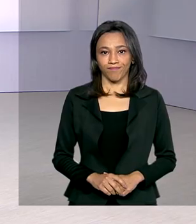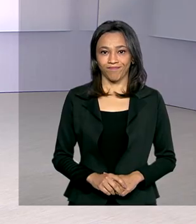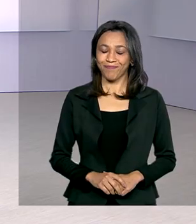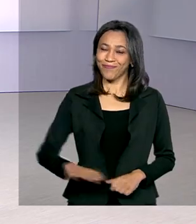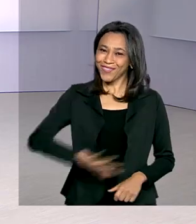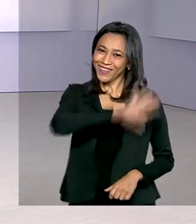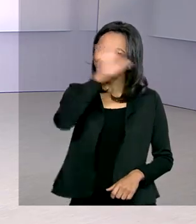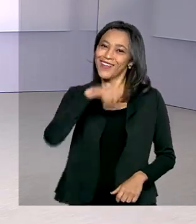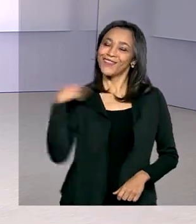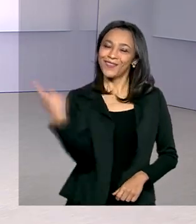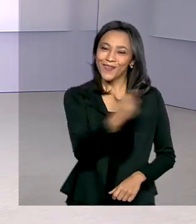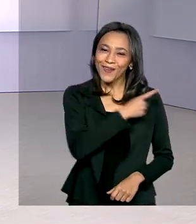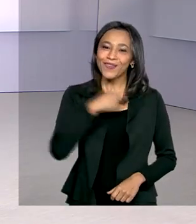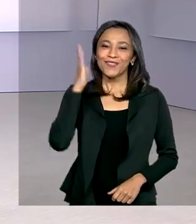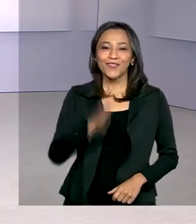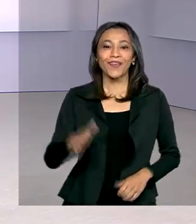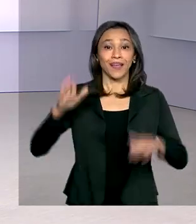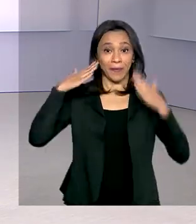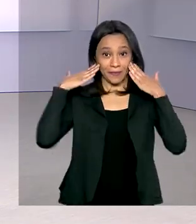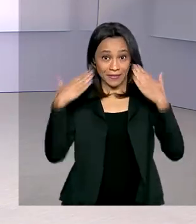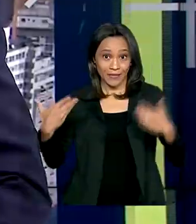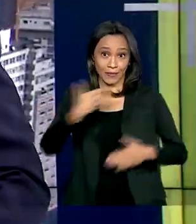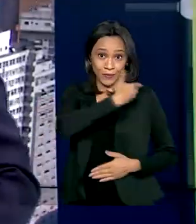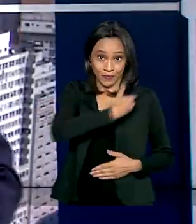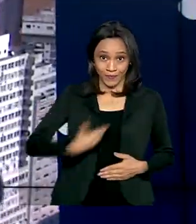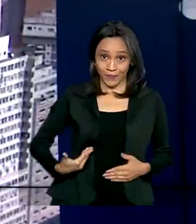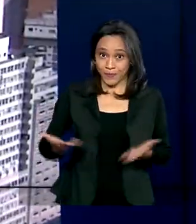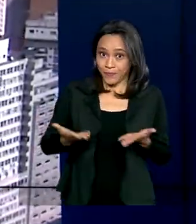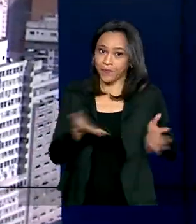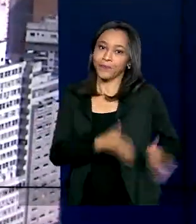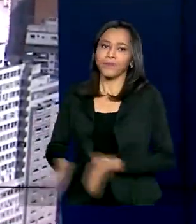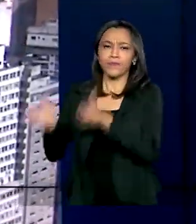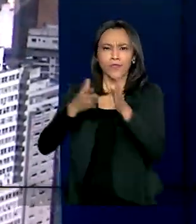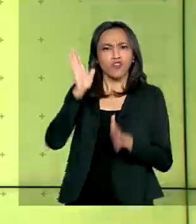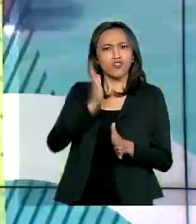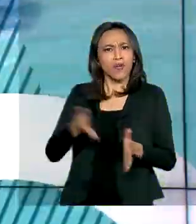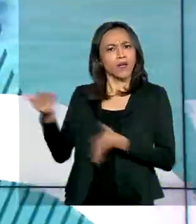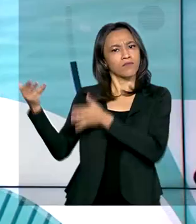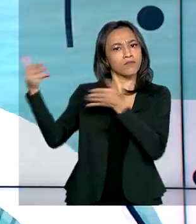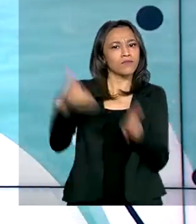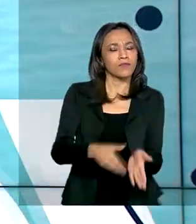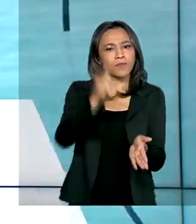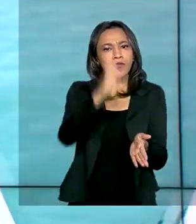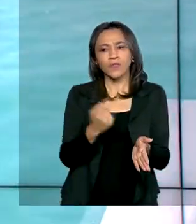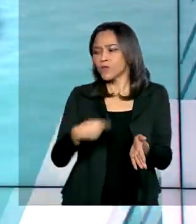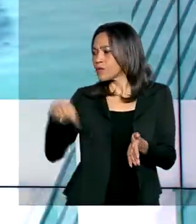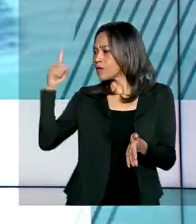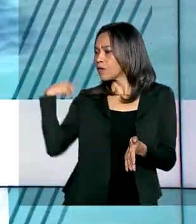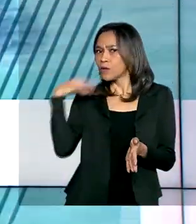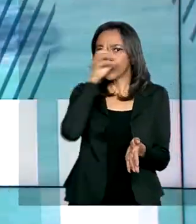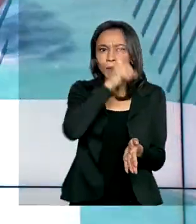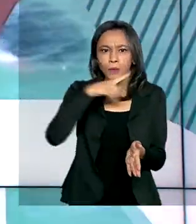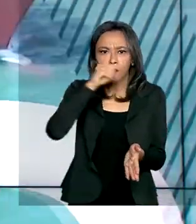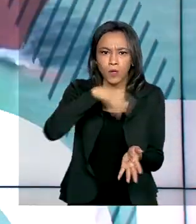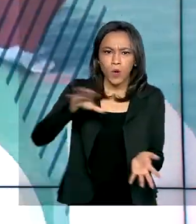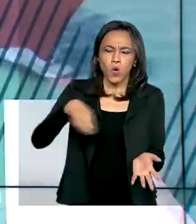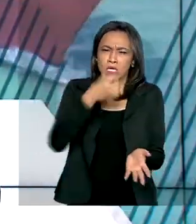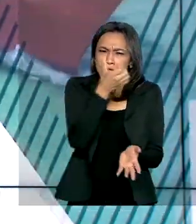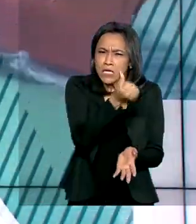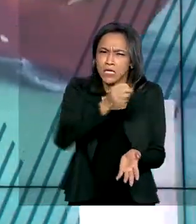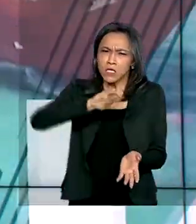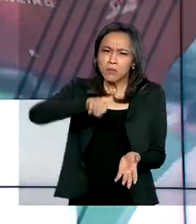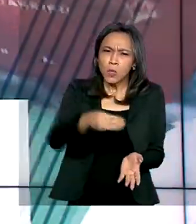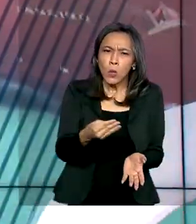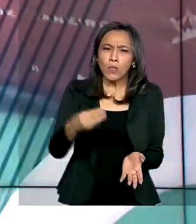Olá, estamos no ar com o Governo Agora. Chegou ao Brasil neste domingo mais uma carga de 6 milhões e 700